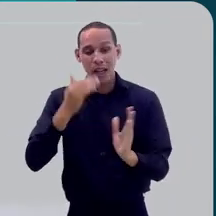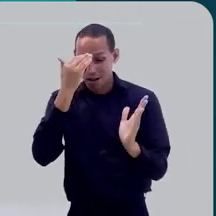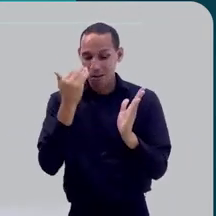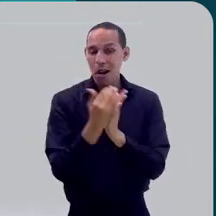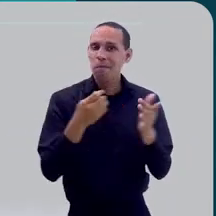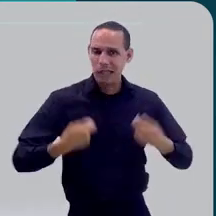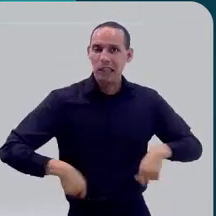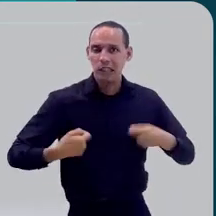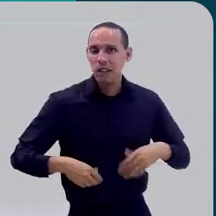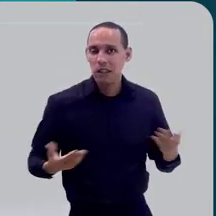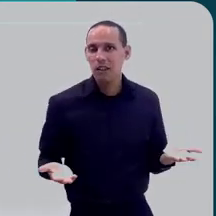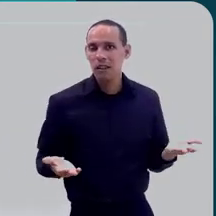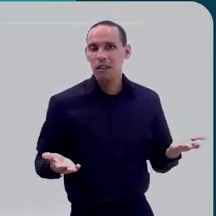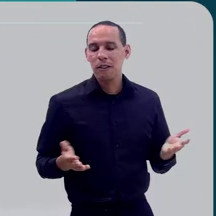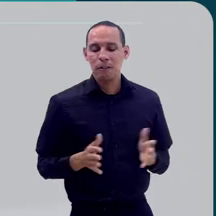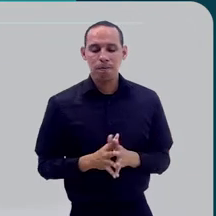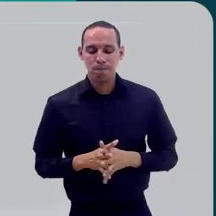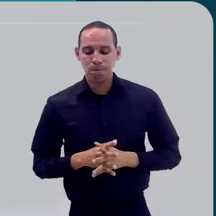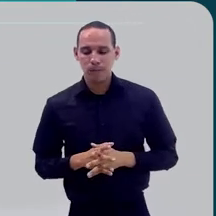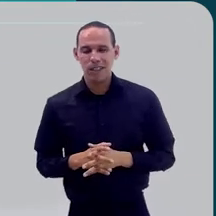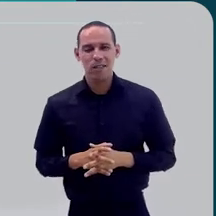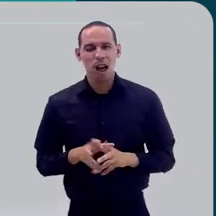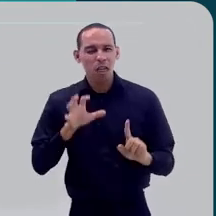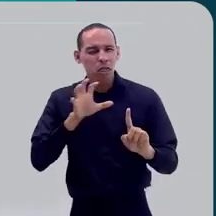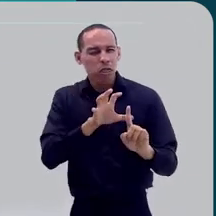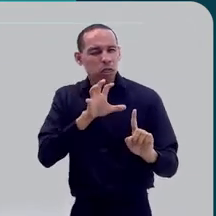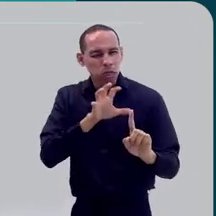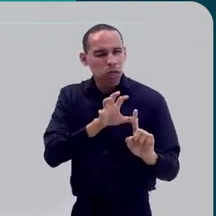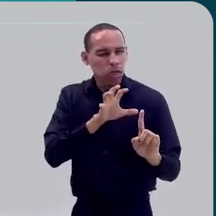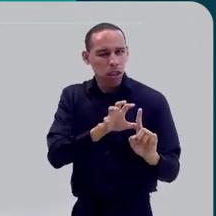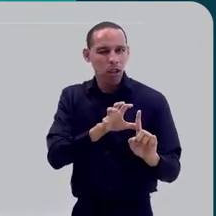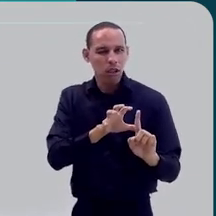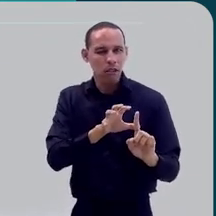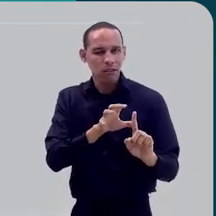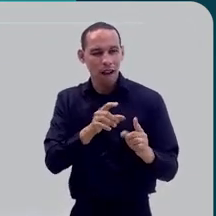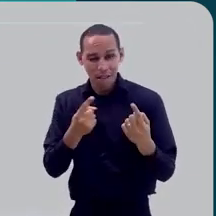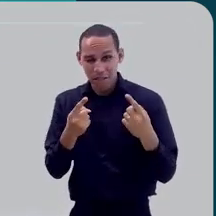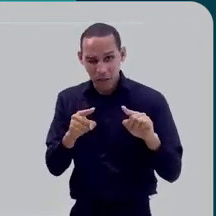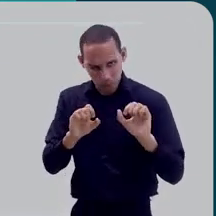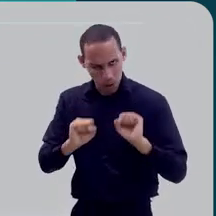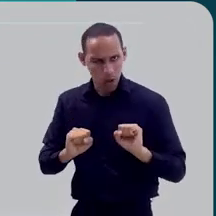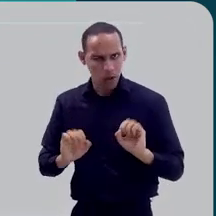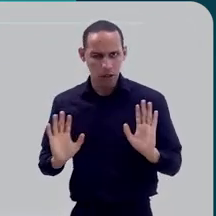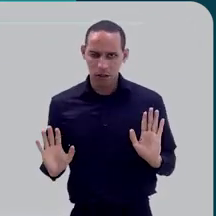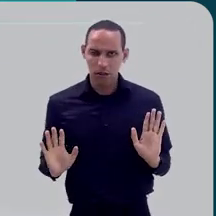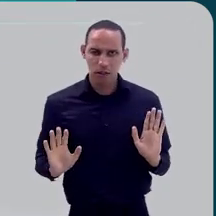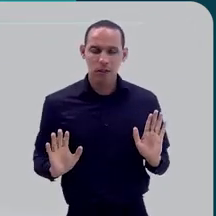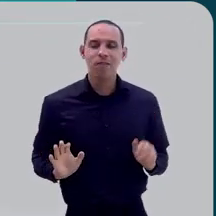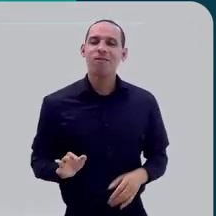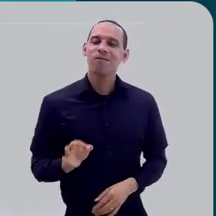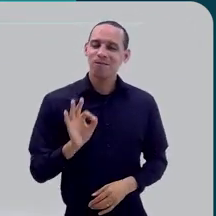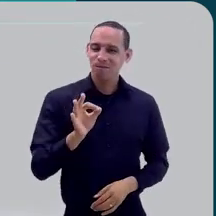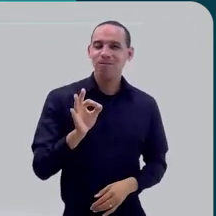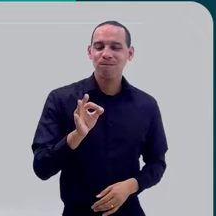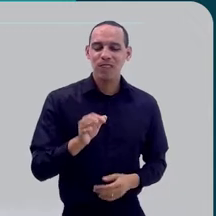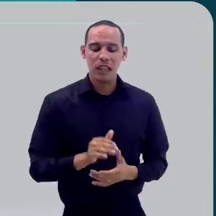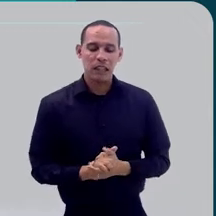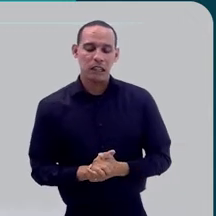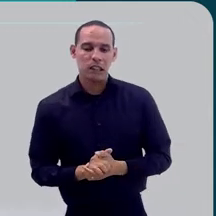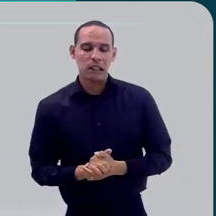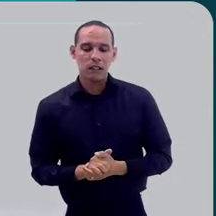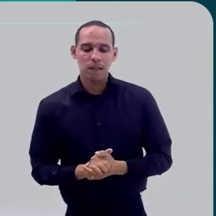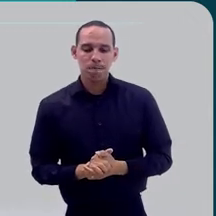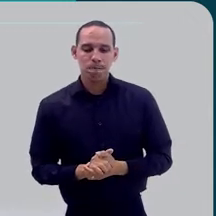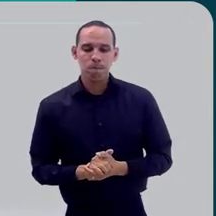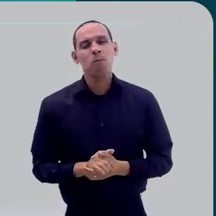uma meta, né? E talvez essa pressão também pode contribuir para a síndrome, né? É, inclusive,